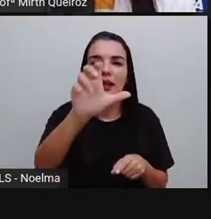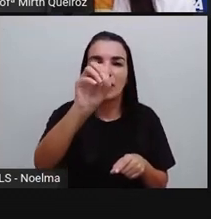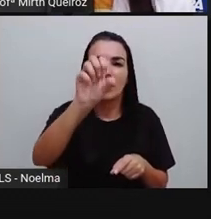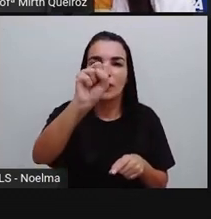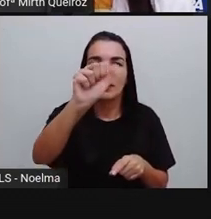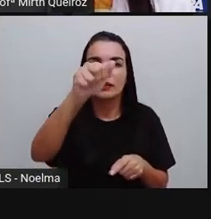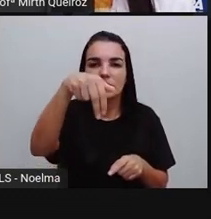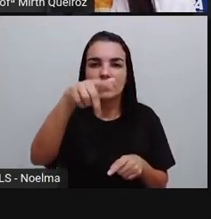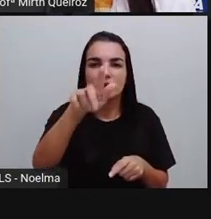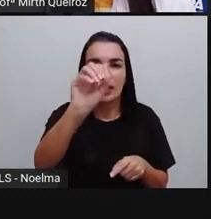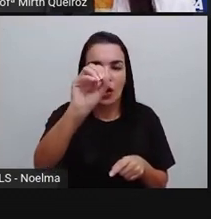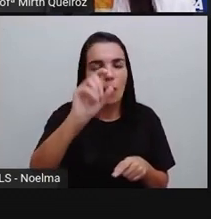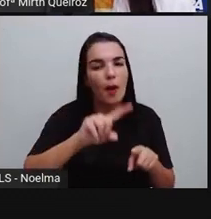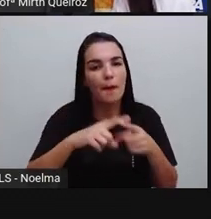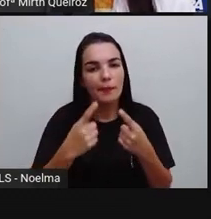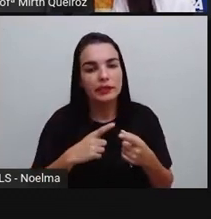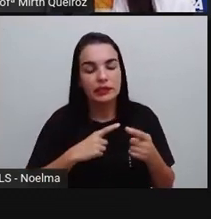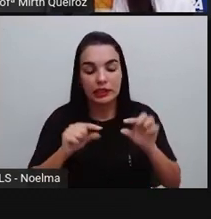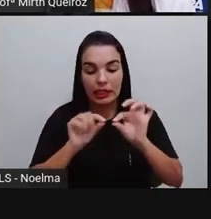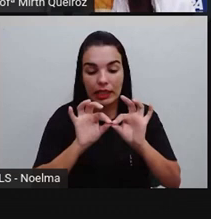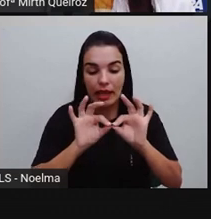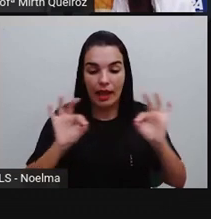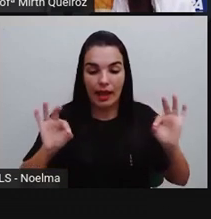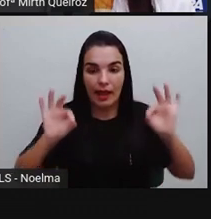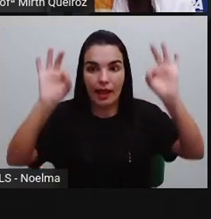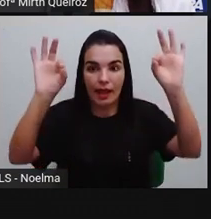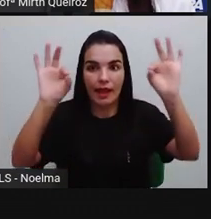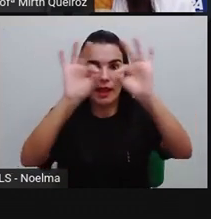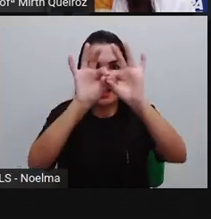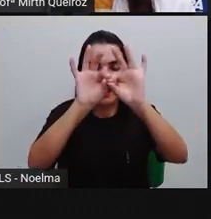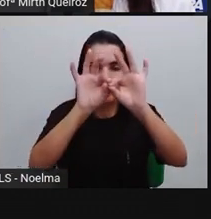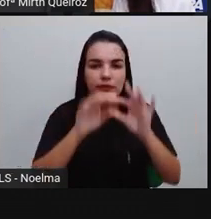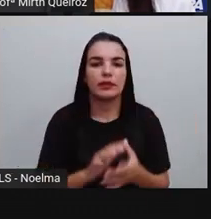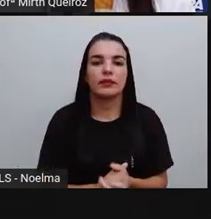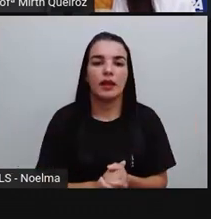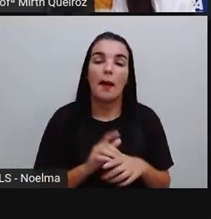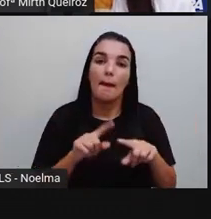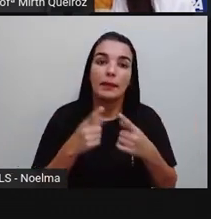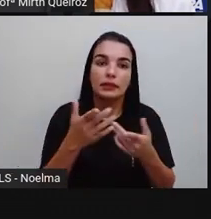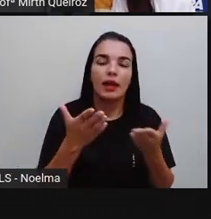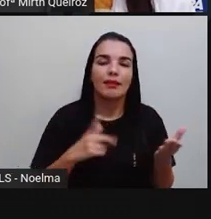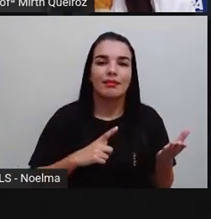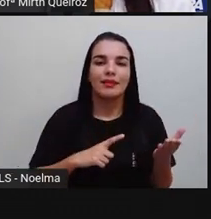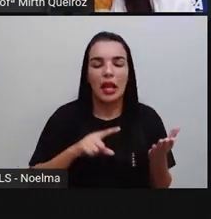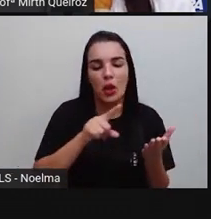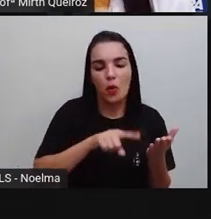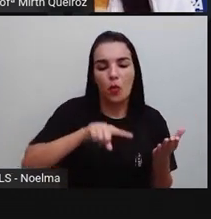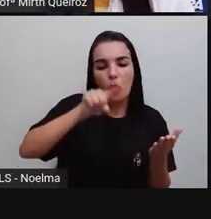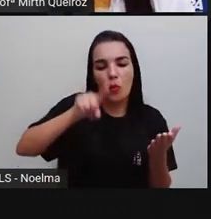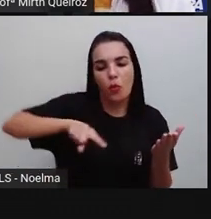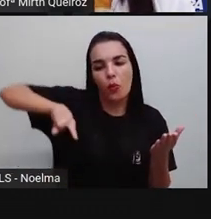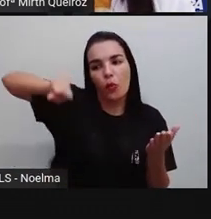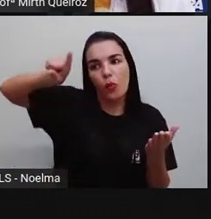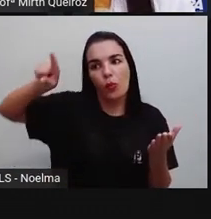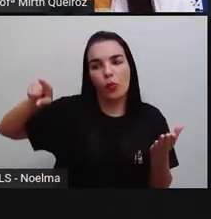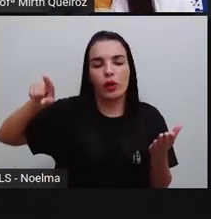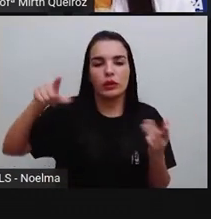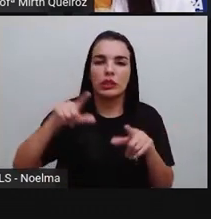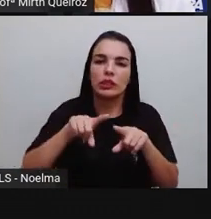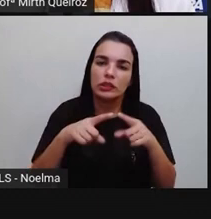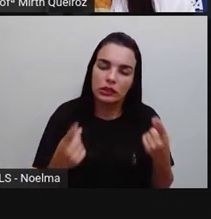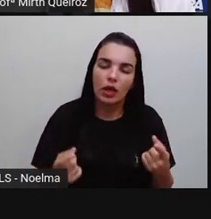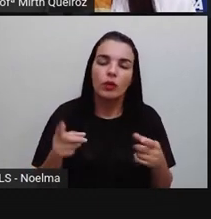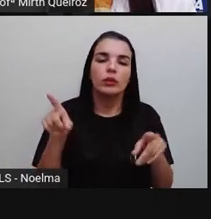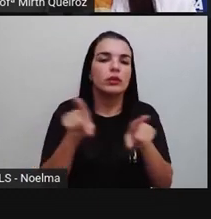ele é formado por retas, certo? Segmento de retas sem curva, aqui nós já temos curvas, então não pode ser